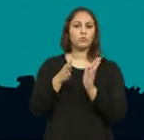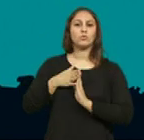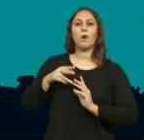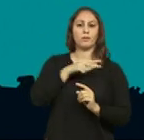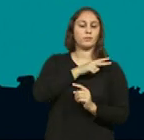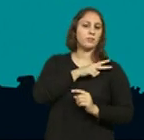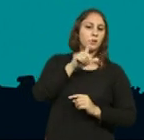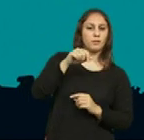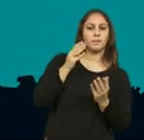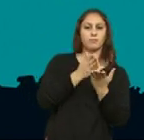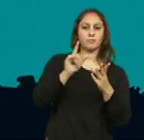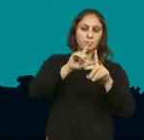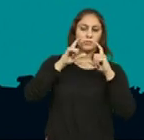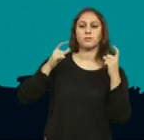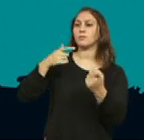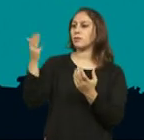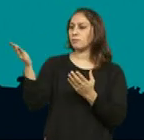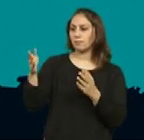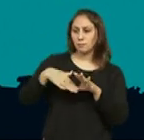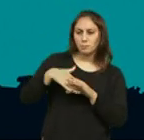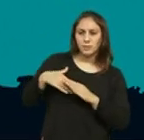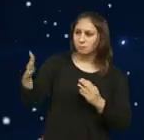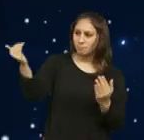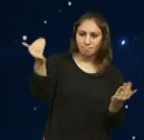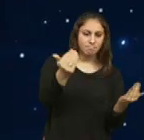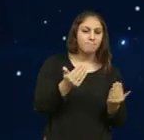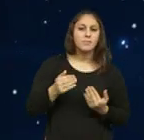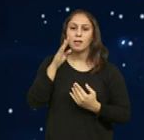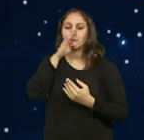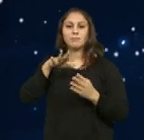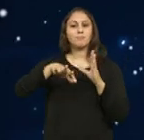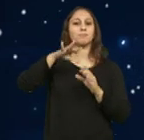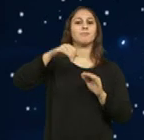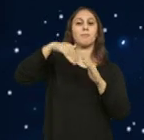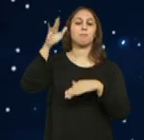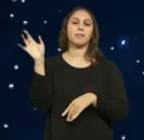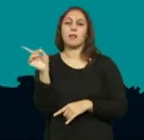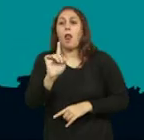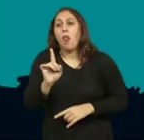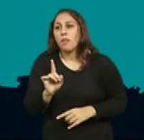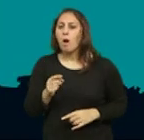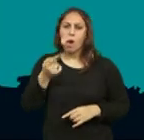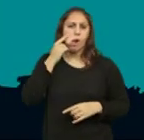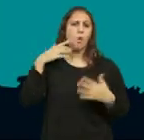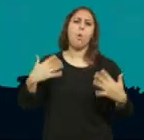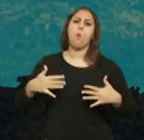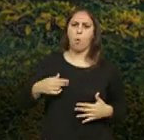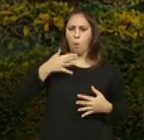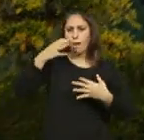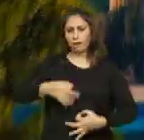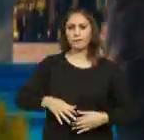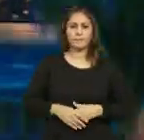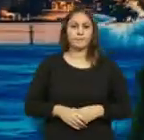universitários e membros de ensino secundário a participar no Cinedita, mesmo que não sejam selecionados para passar. É uma grande dispensa para vocês, acredito.